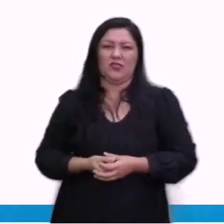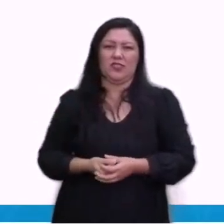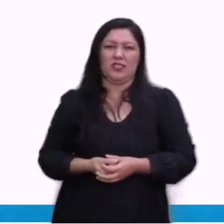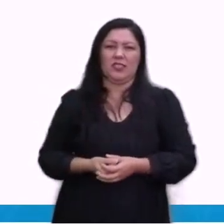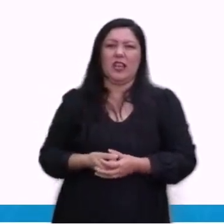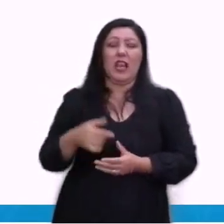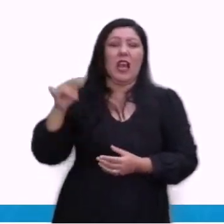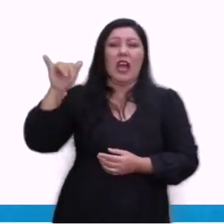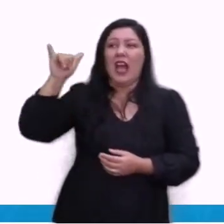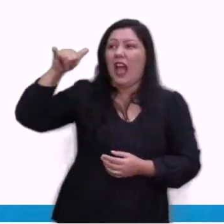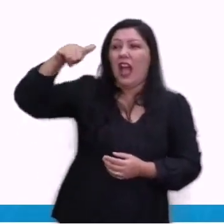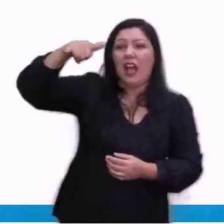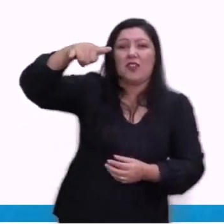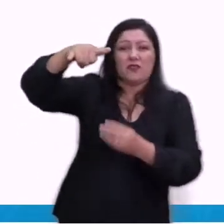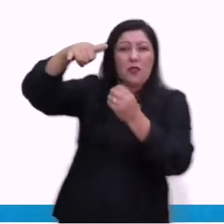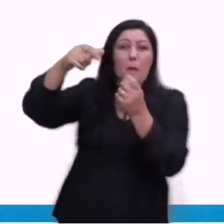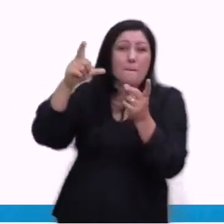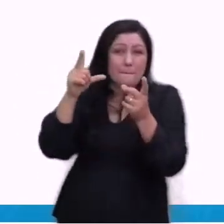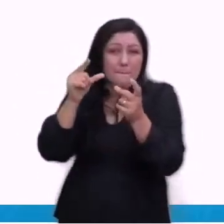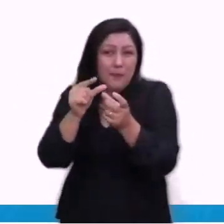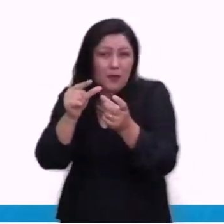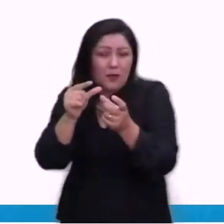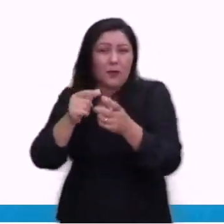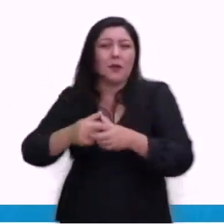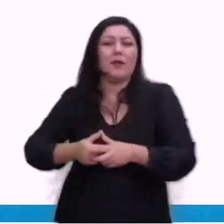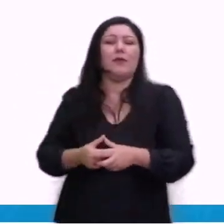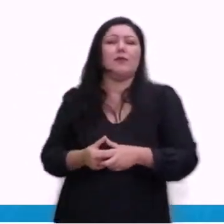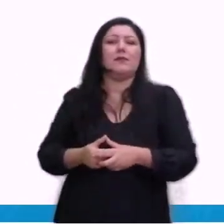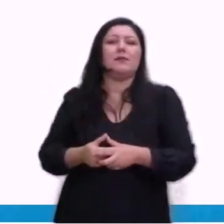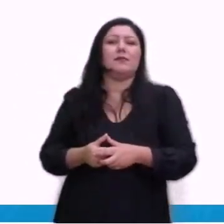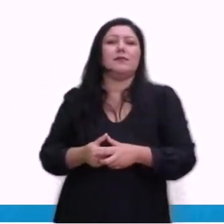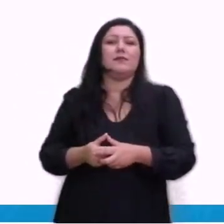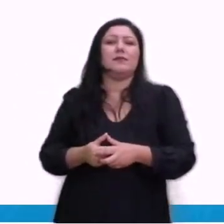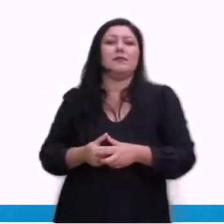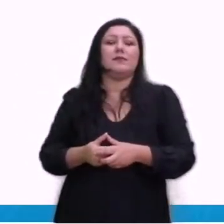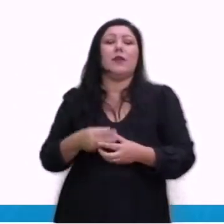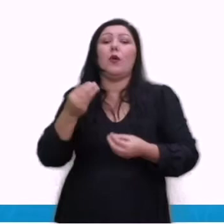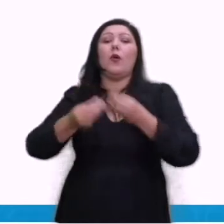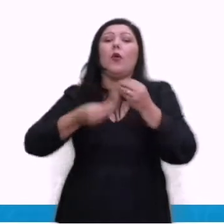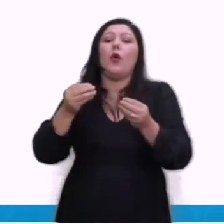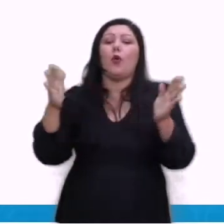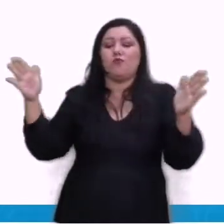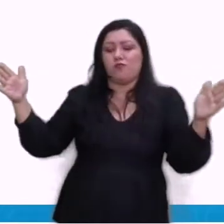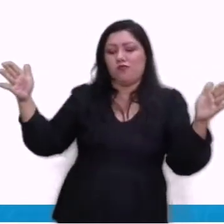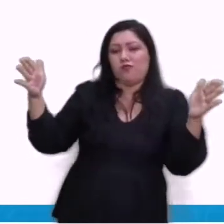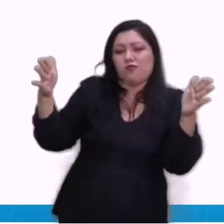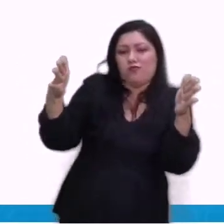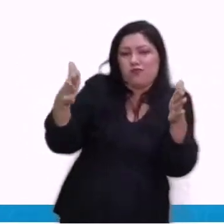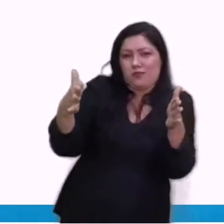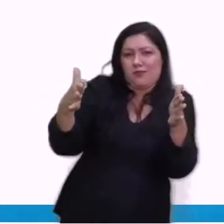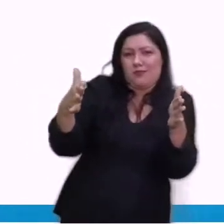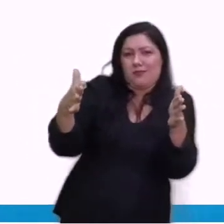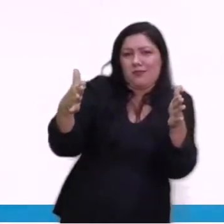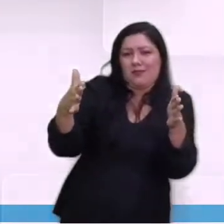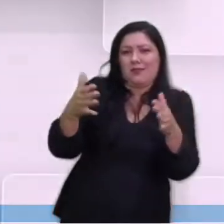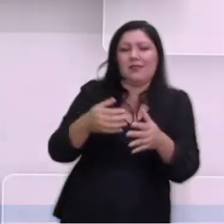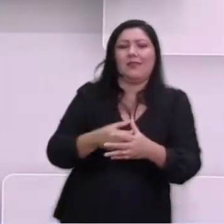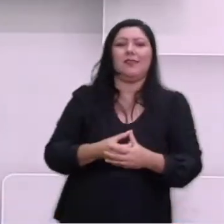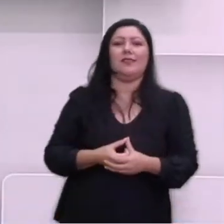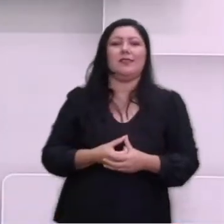aviões de guerras que eles tinham eram aviões pequenos. Então, para eles